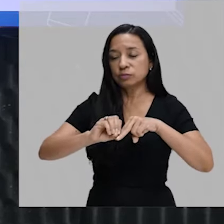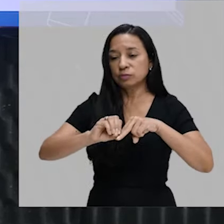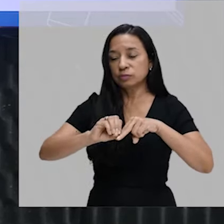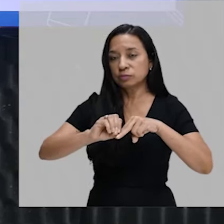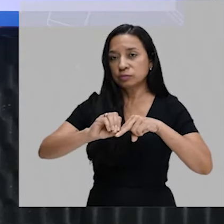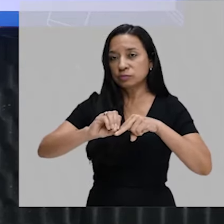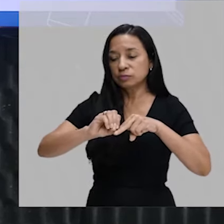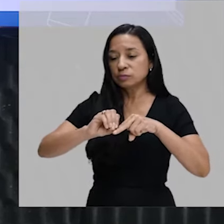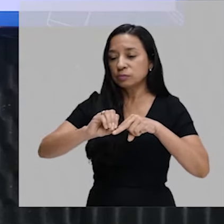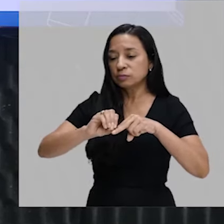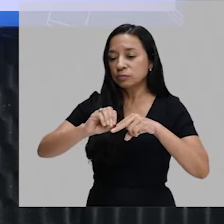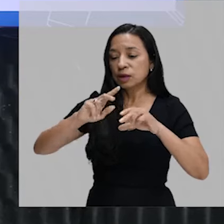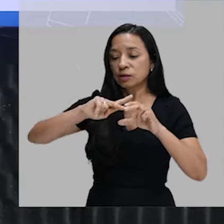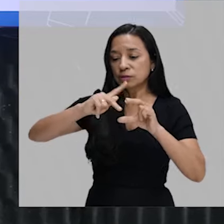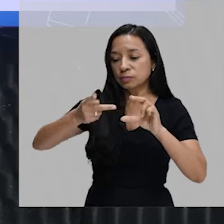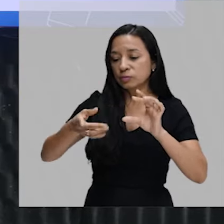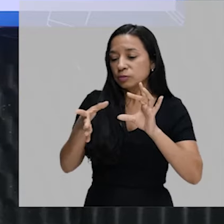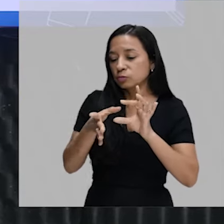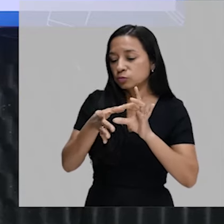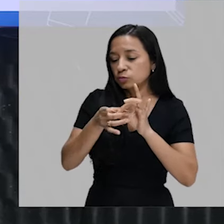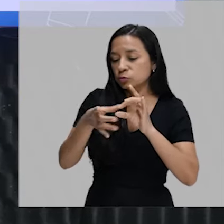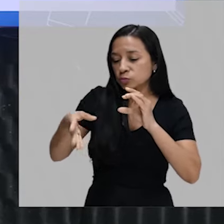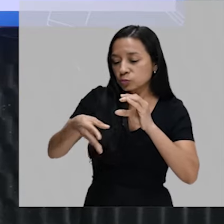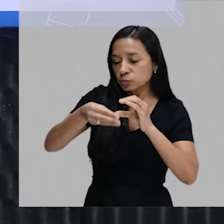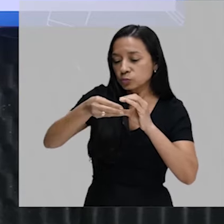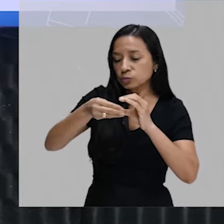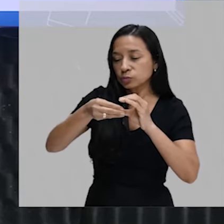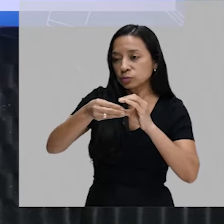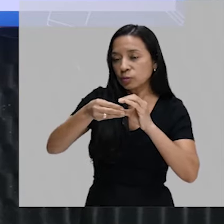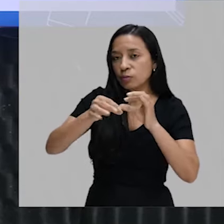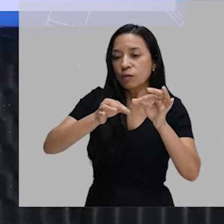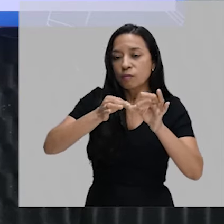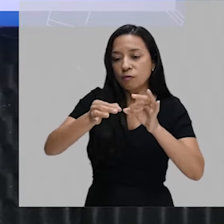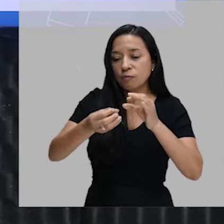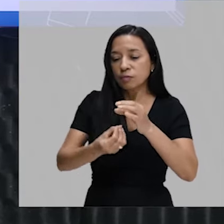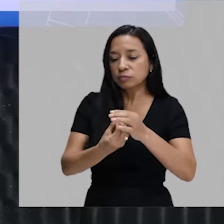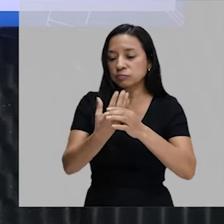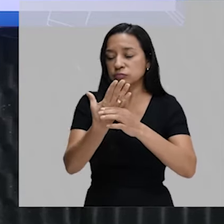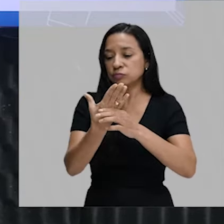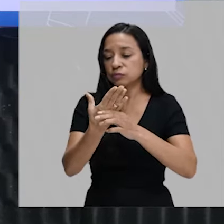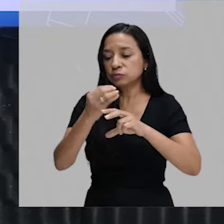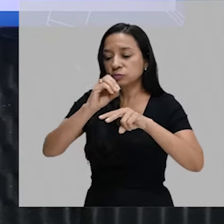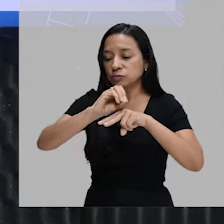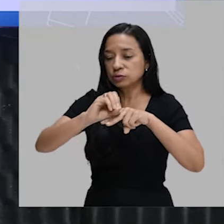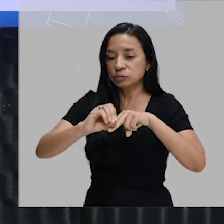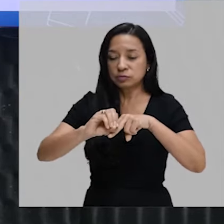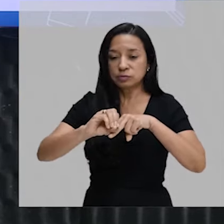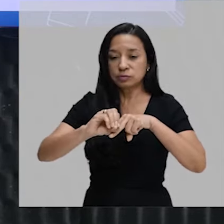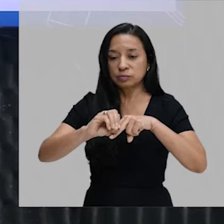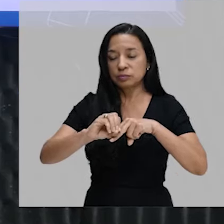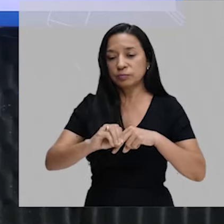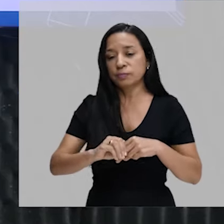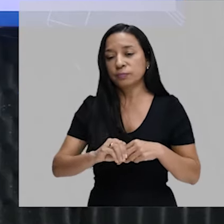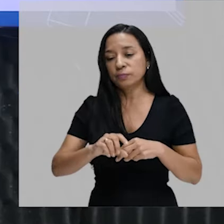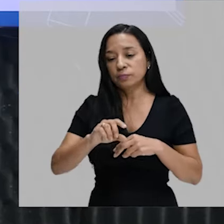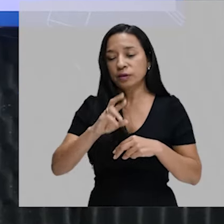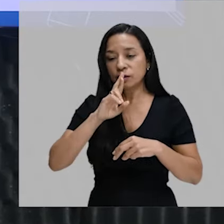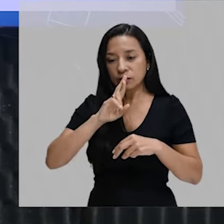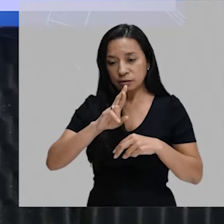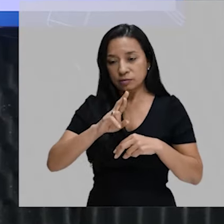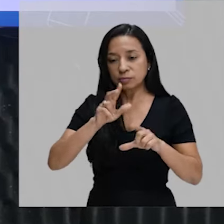proteínas se juntam com esse RNA formando os ribossomos. Então, a alternativa é a letra B.